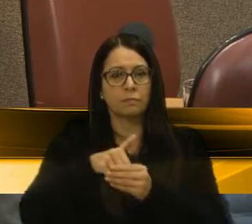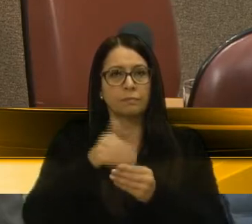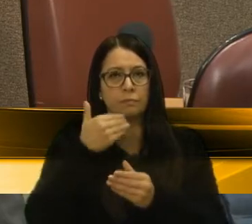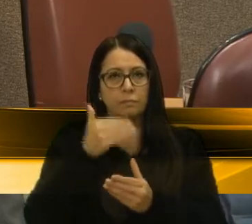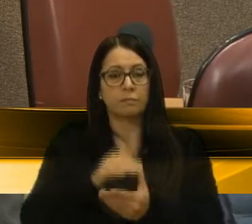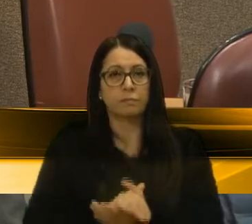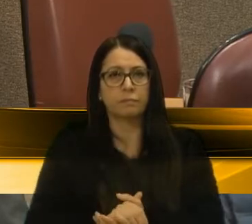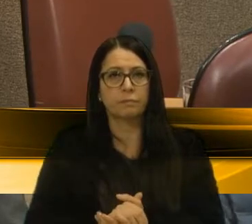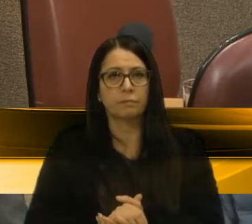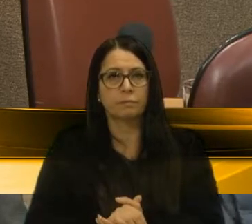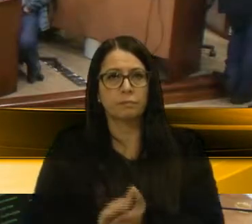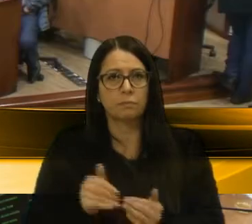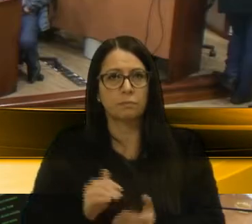favorável ao seu pedido.